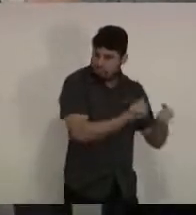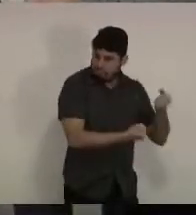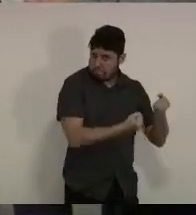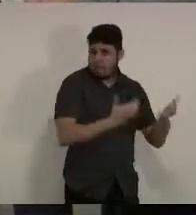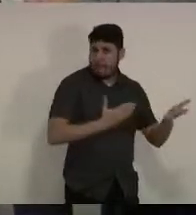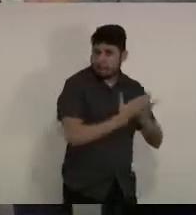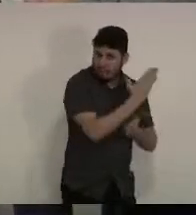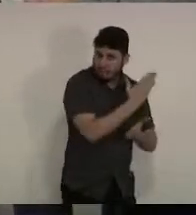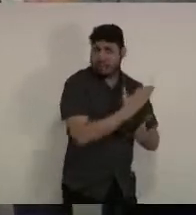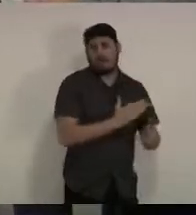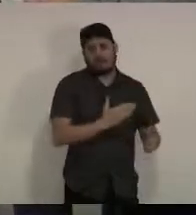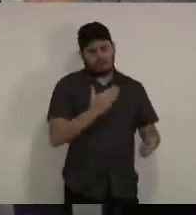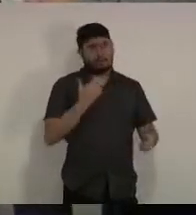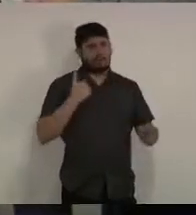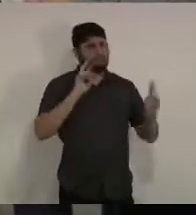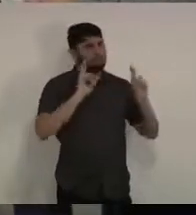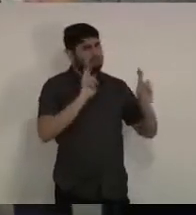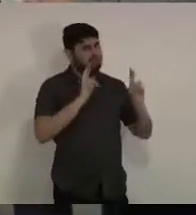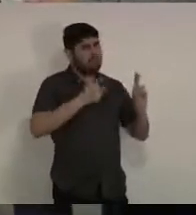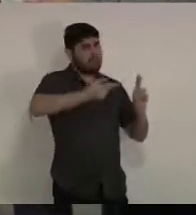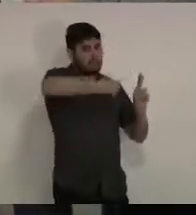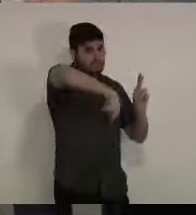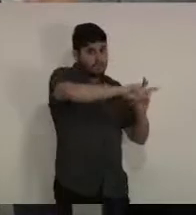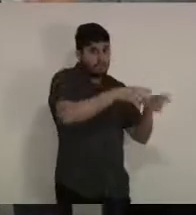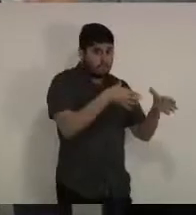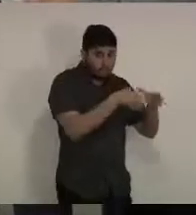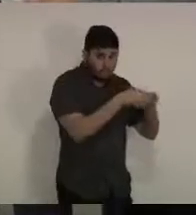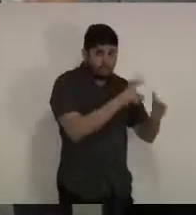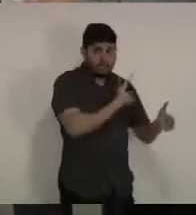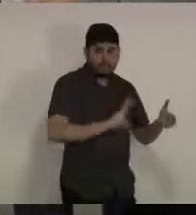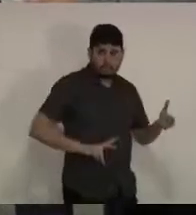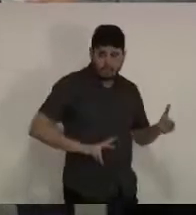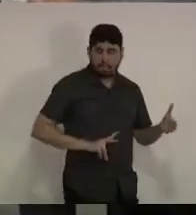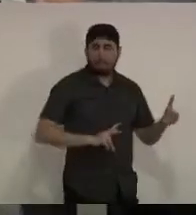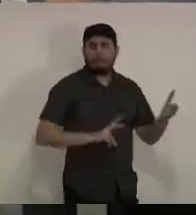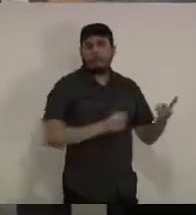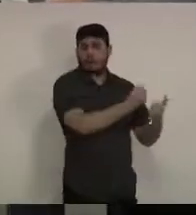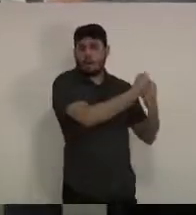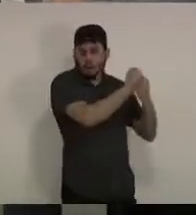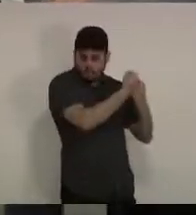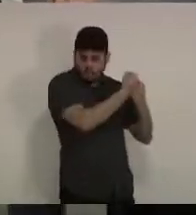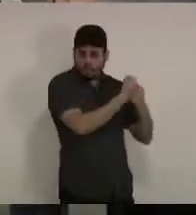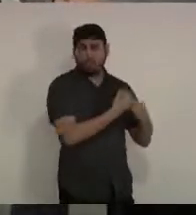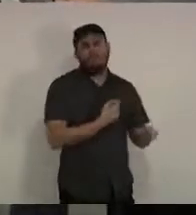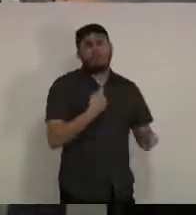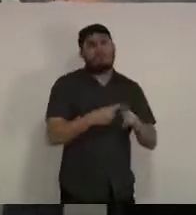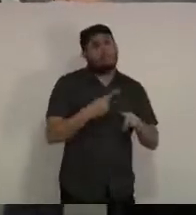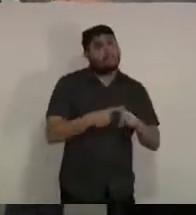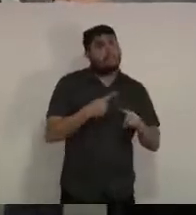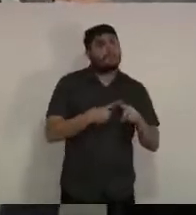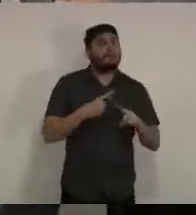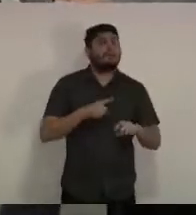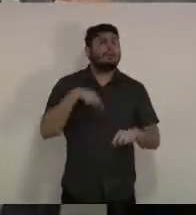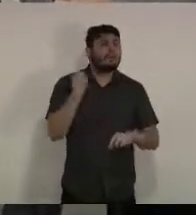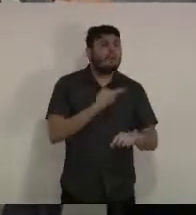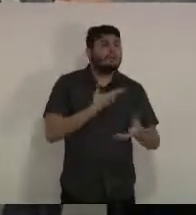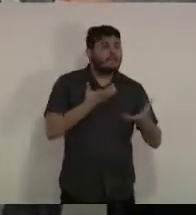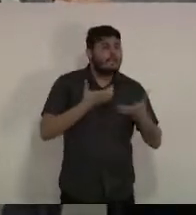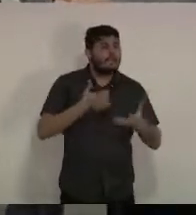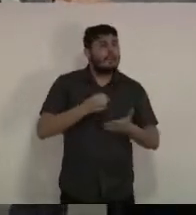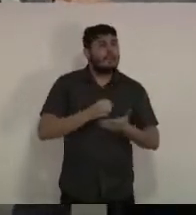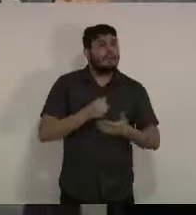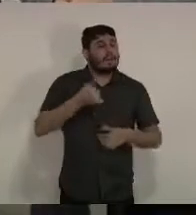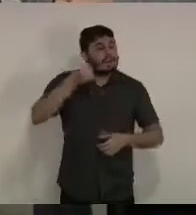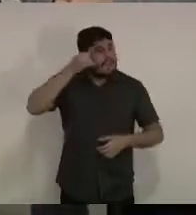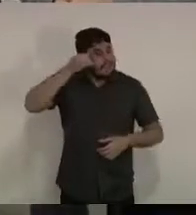colaboração dos vereadores para que a gente possa quebrar a semana e garantir menos circulação de pessoas na nossa